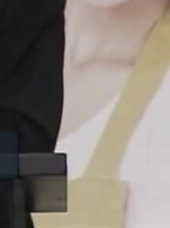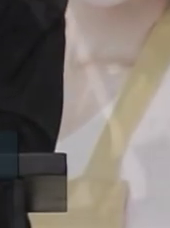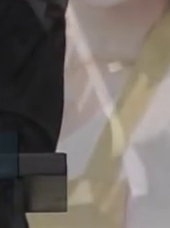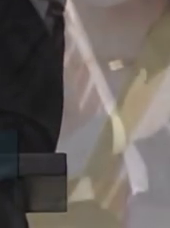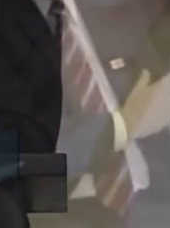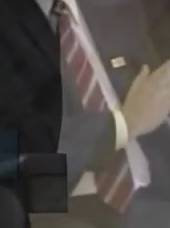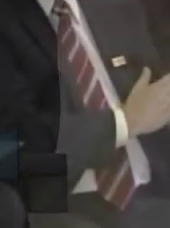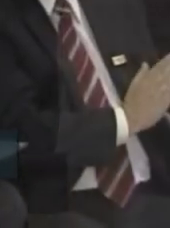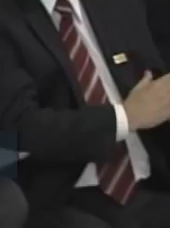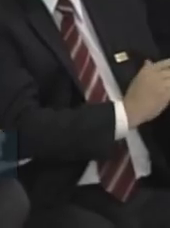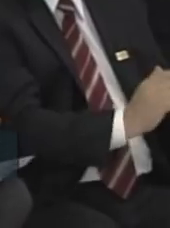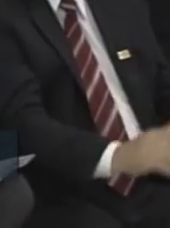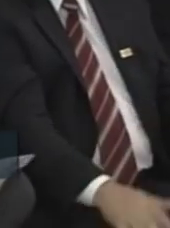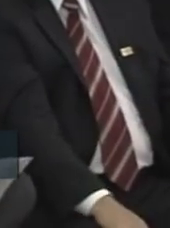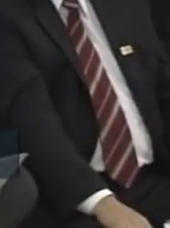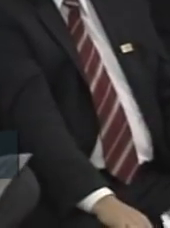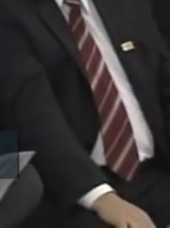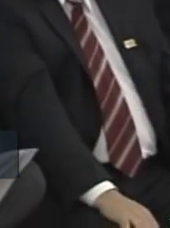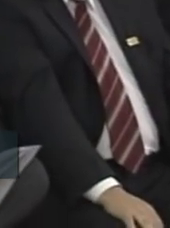Passa adiante.